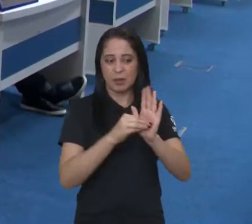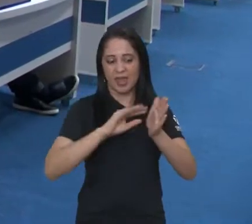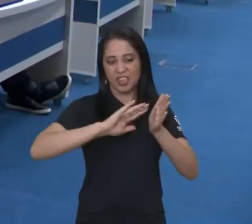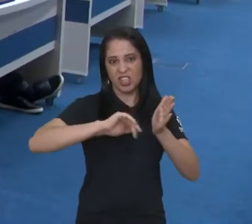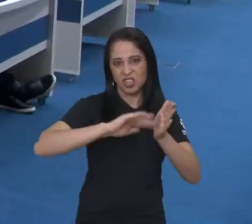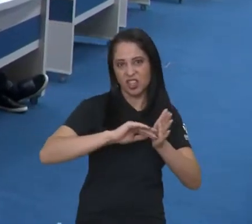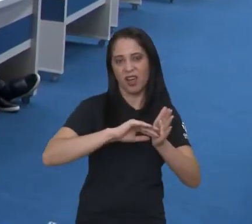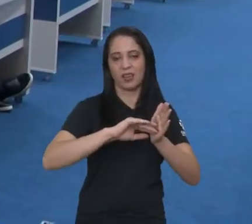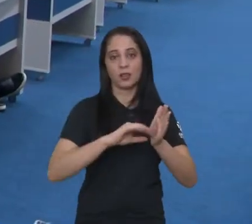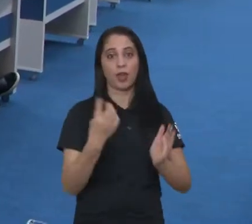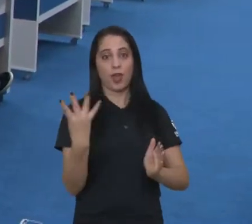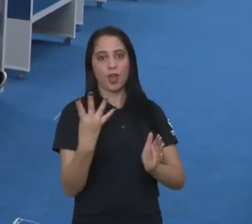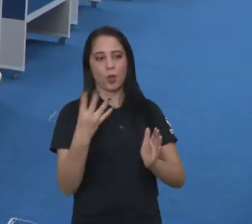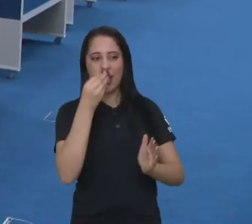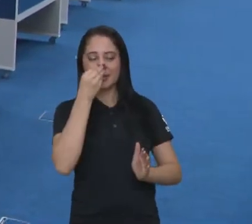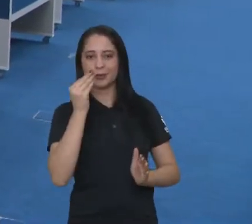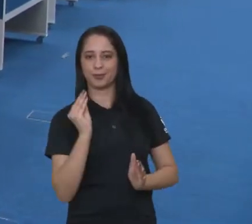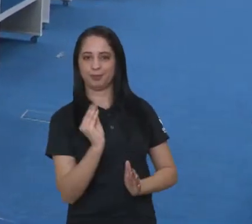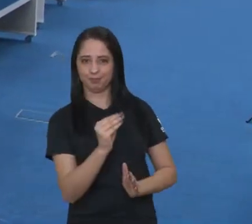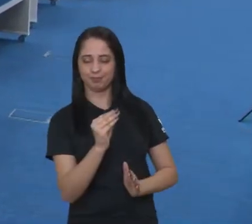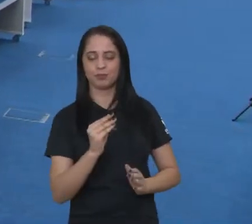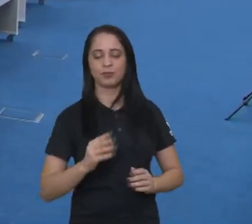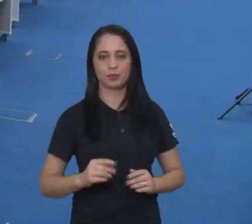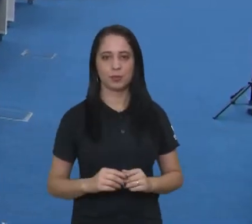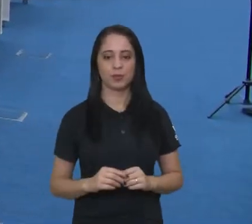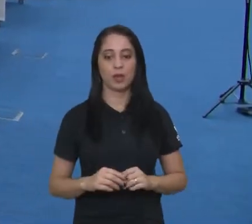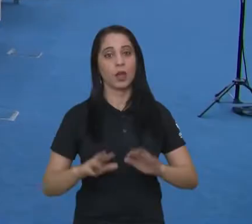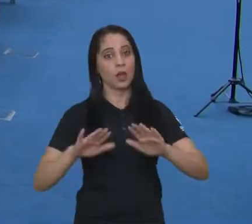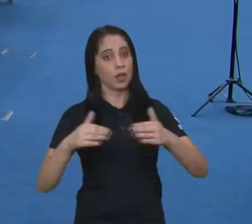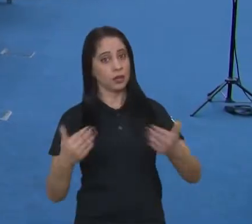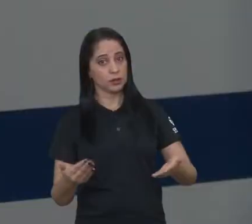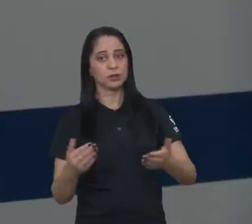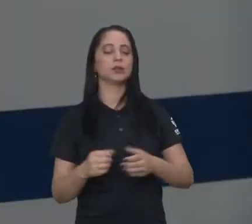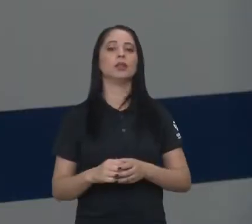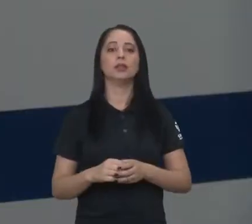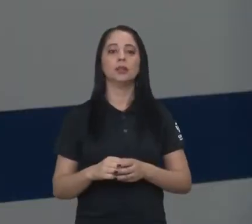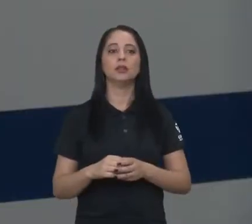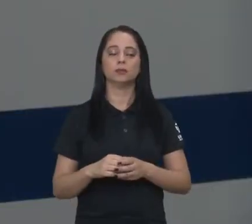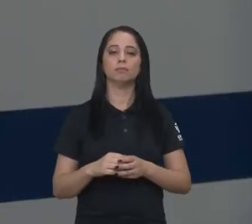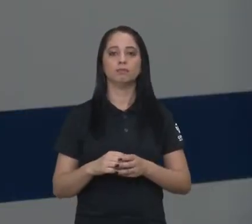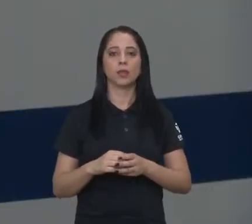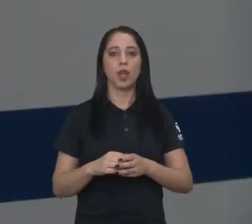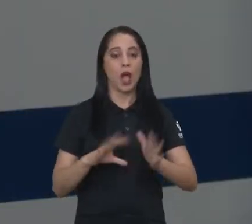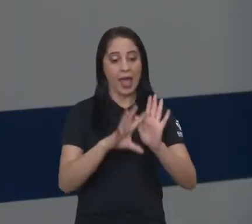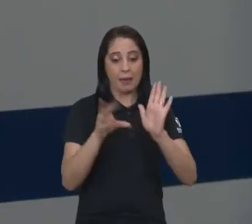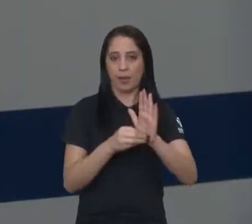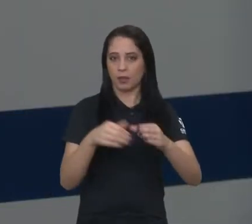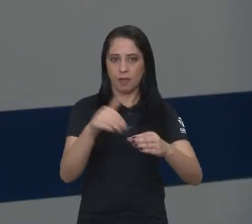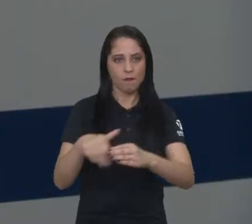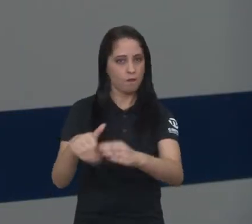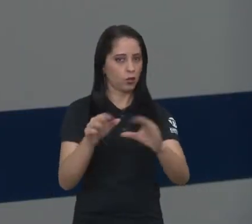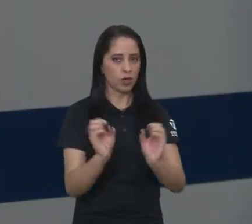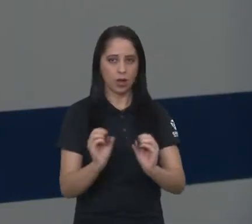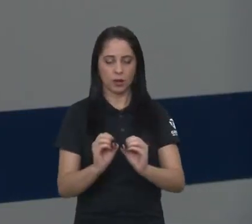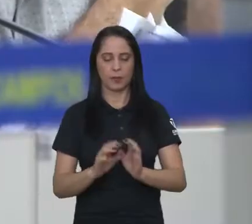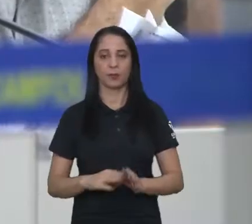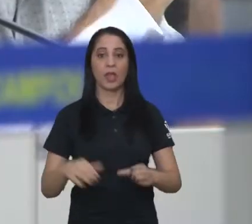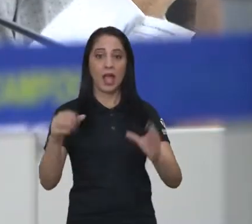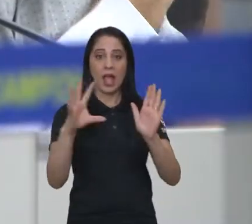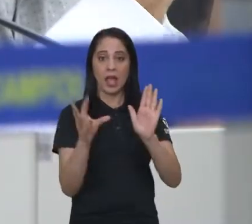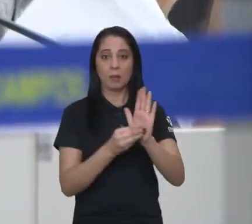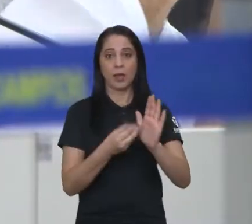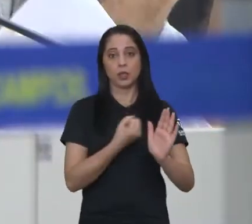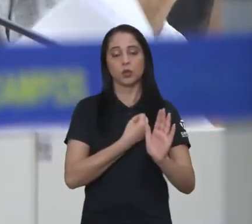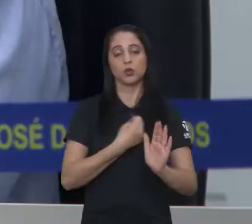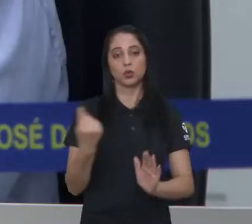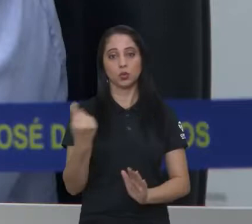retiradas pelos autores e quatro foram rejeitadas nas comissões, portanto, não submetidas à votação. A